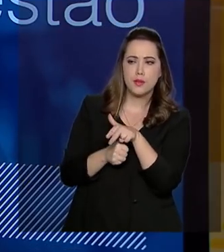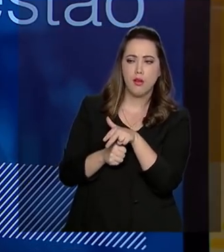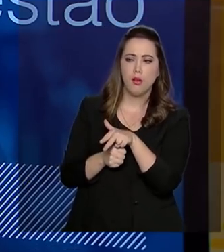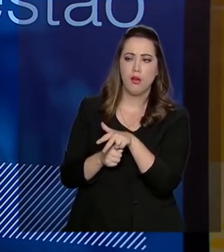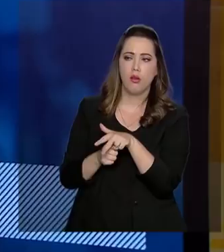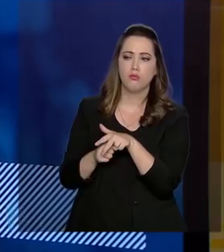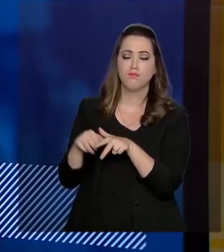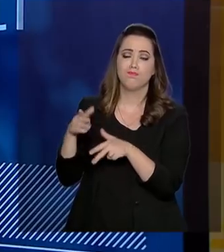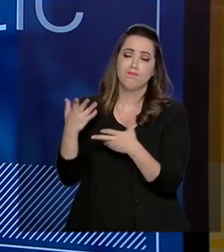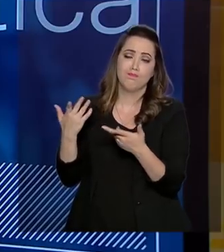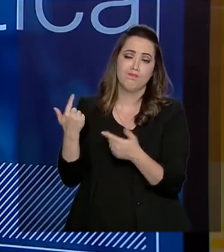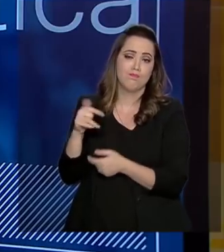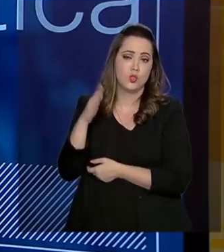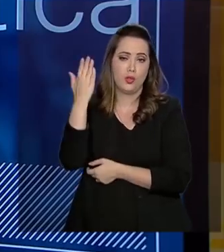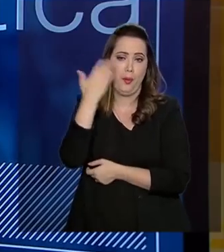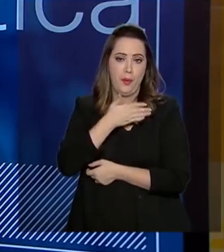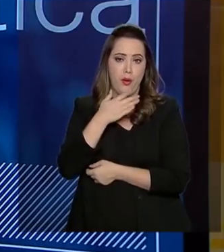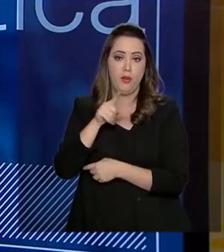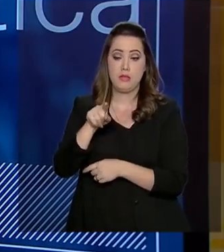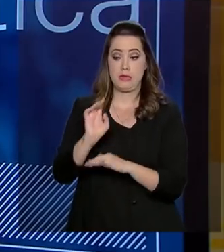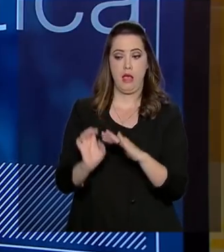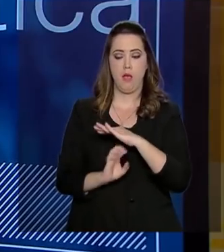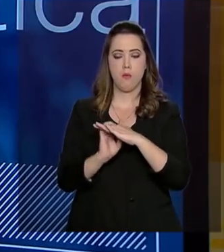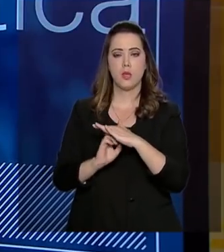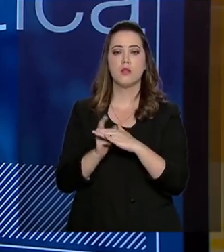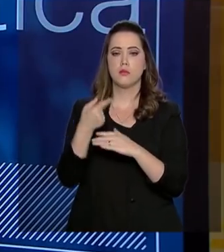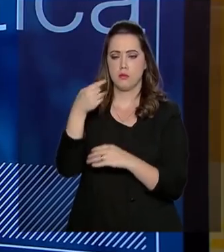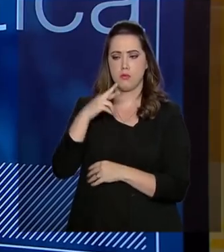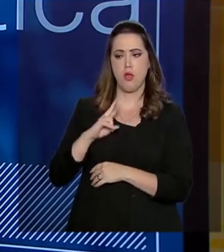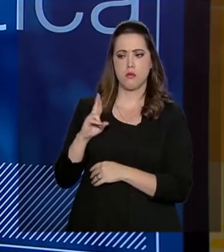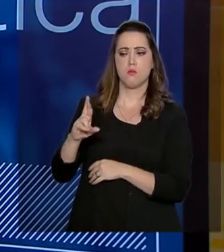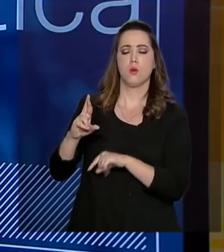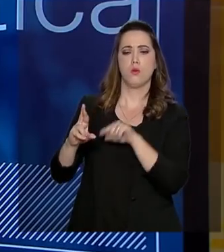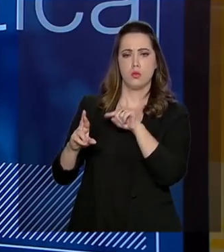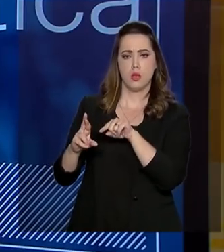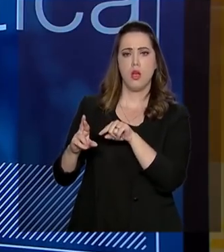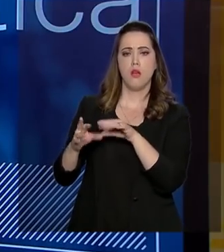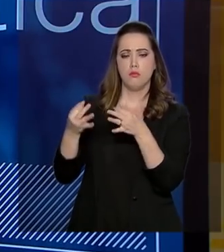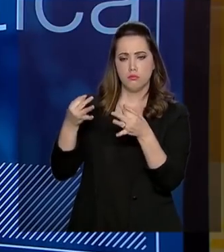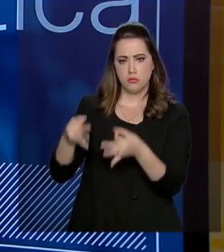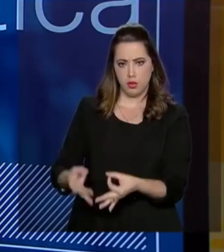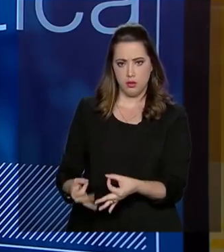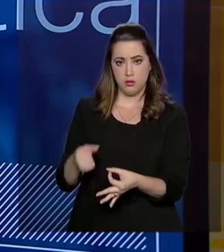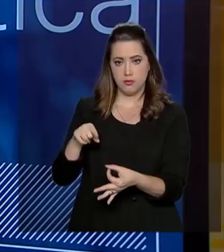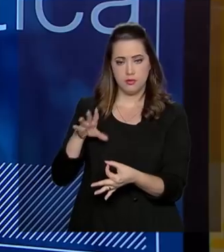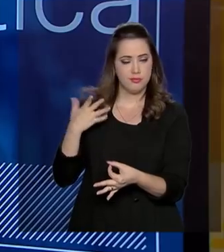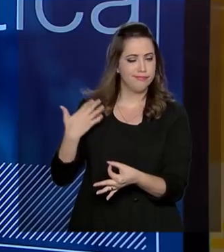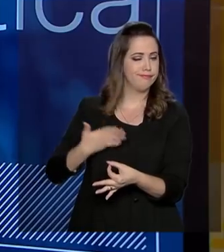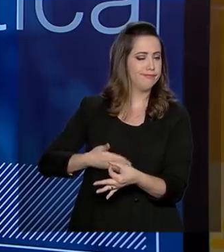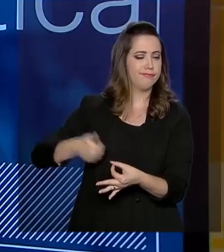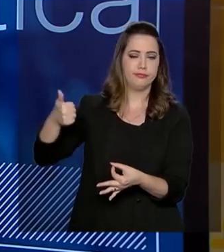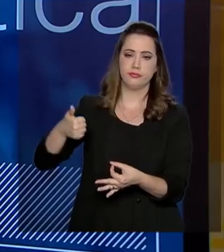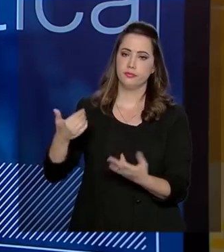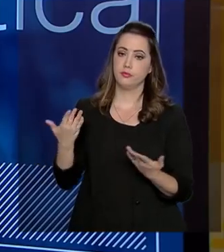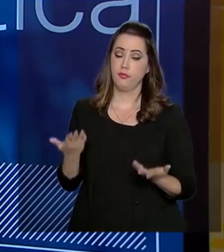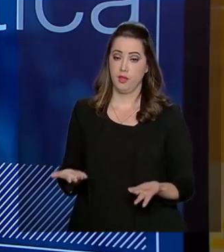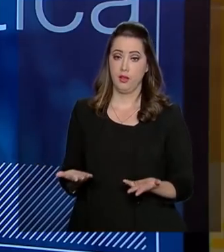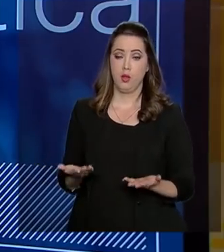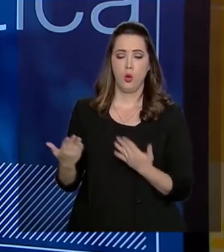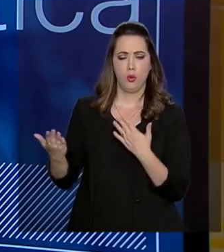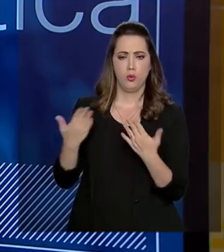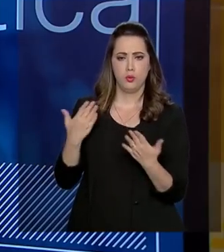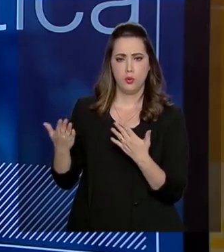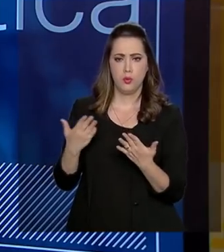empresa, quando ela passa a colaborar, assumindo a responsabilidade objetiva por aqueles atos, você já tem um ganho enorme em